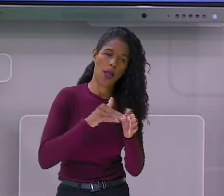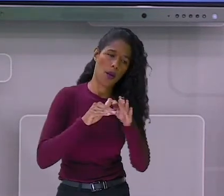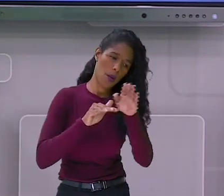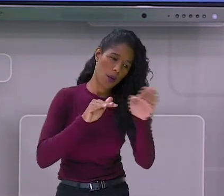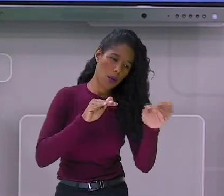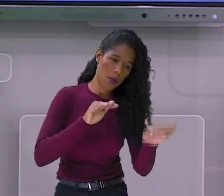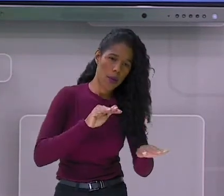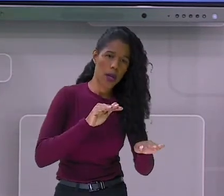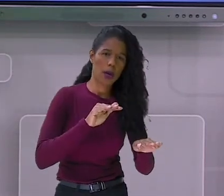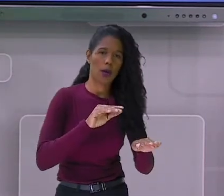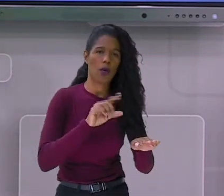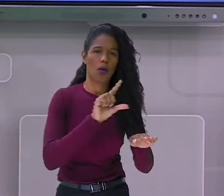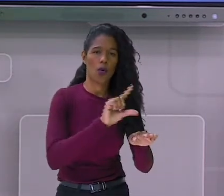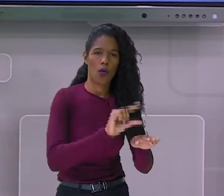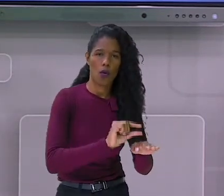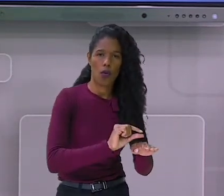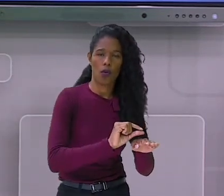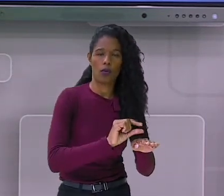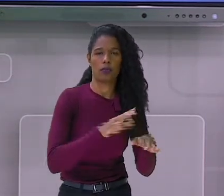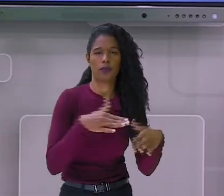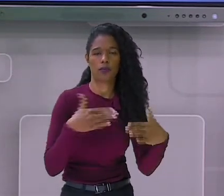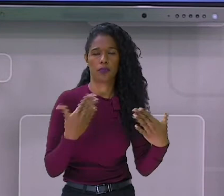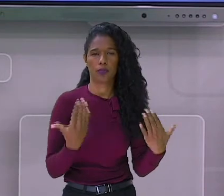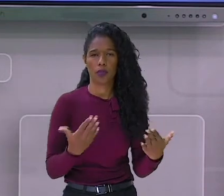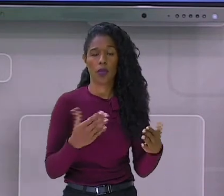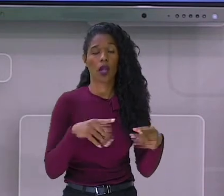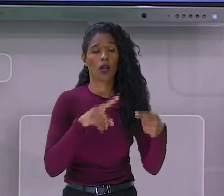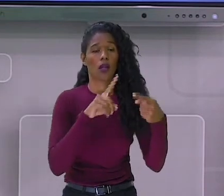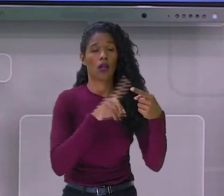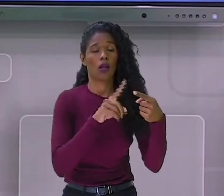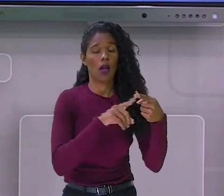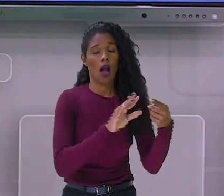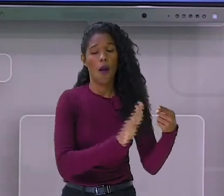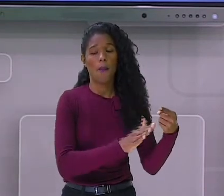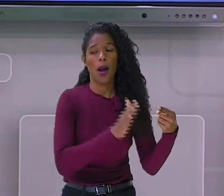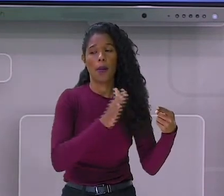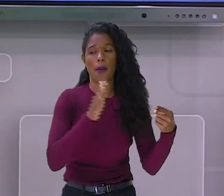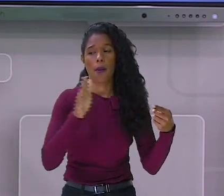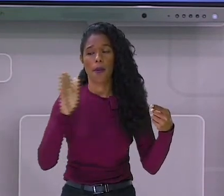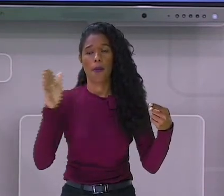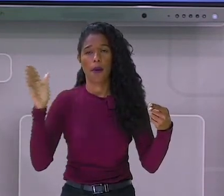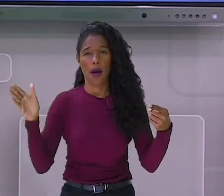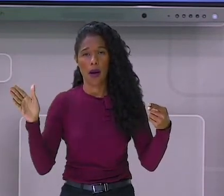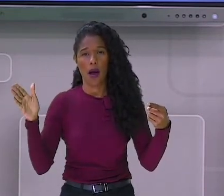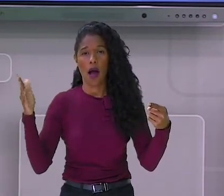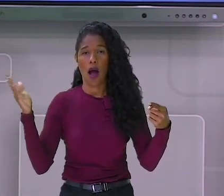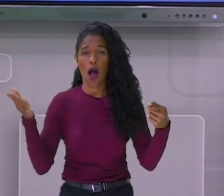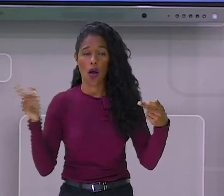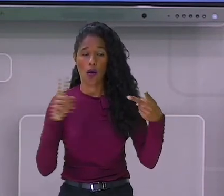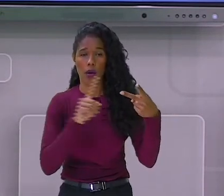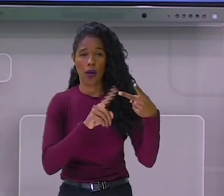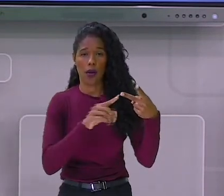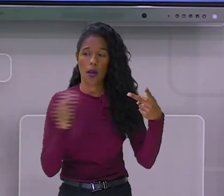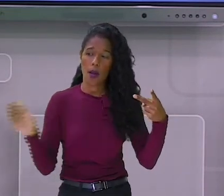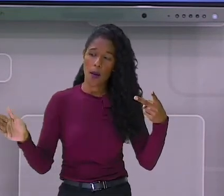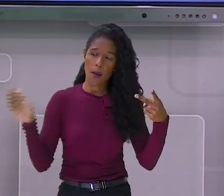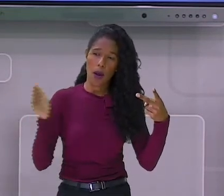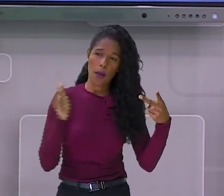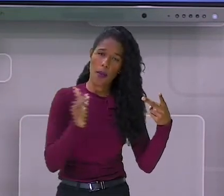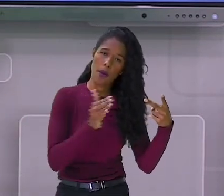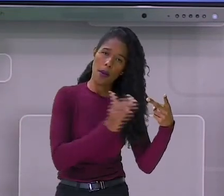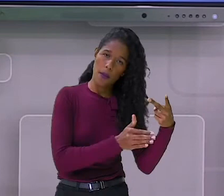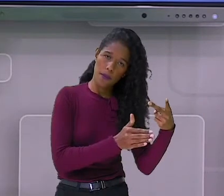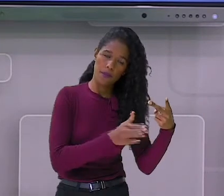maior. Decrescente é do maior para o menor. Então, aqui.